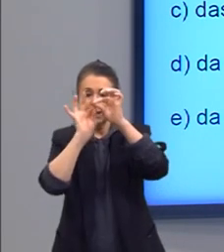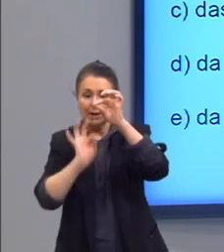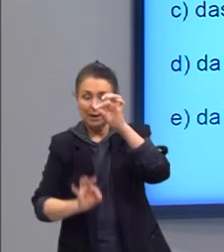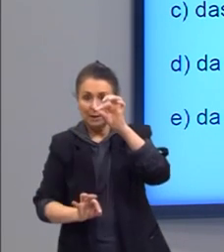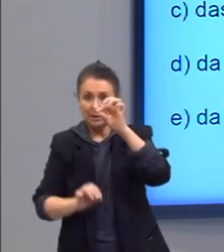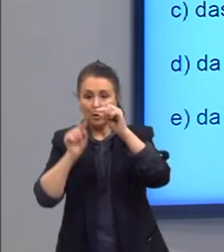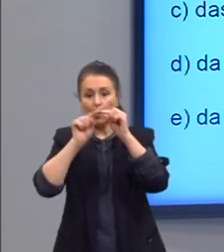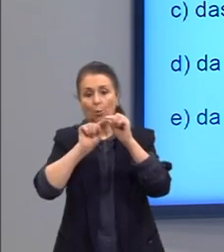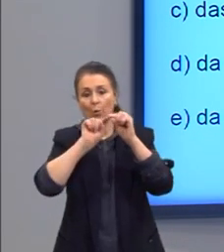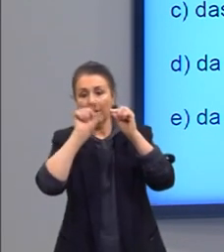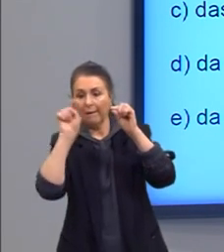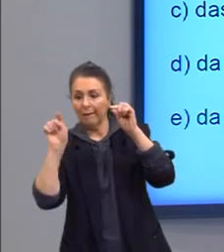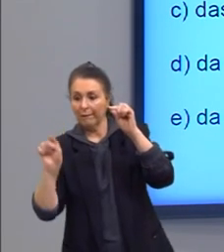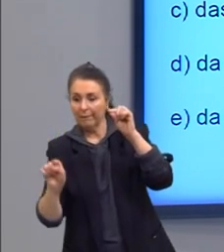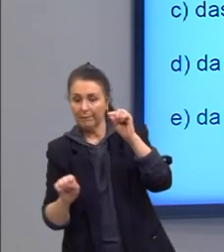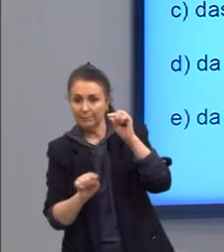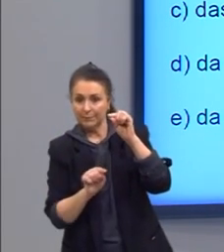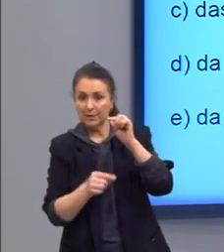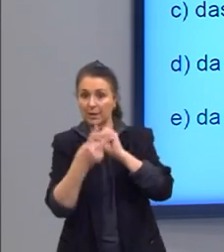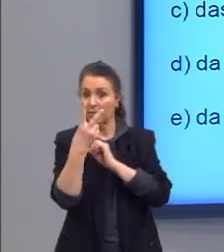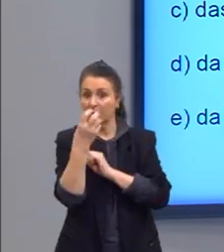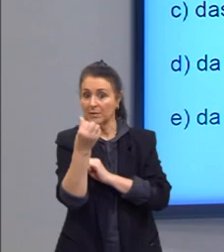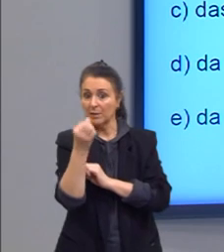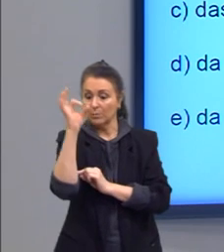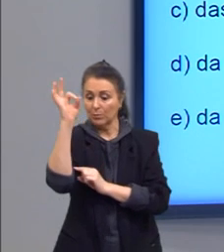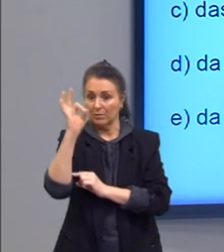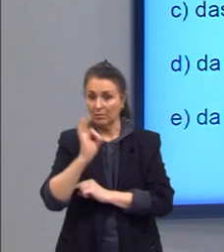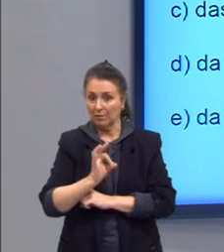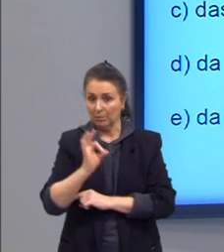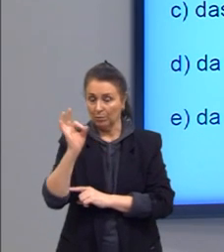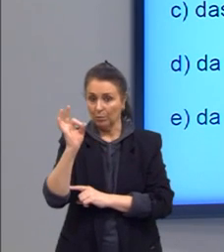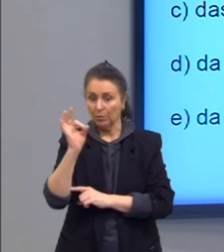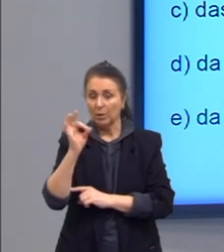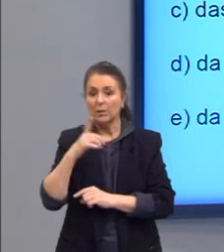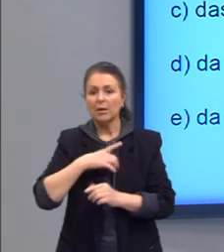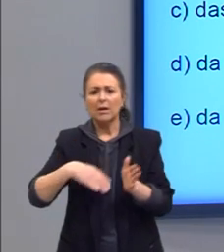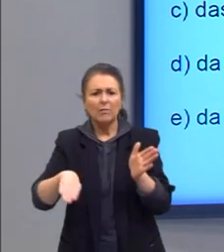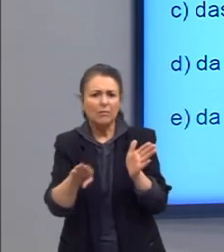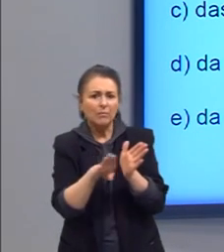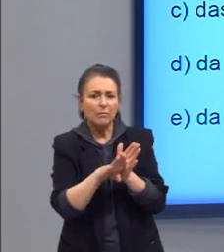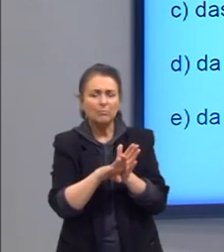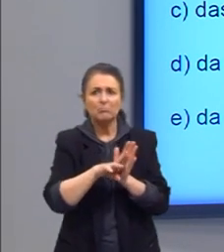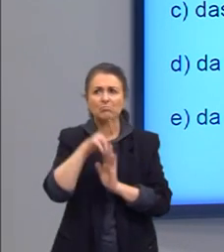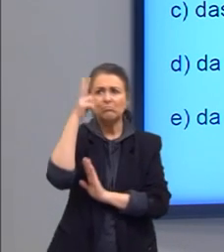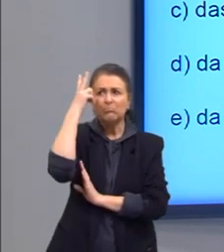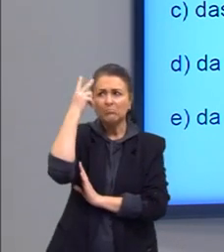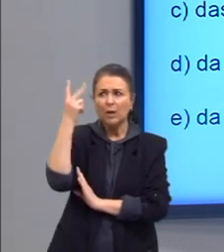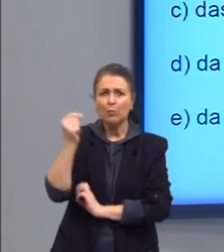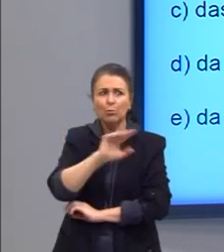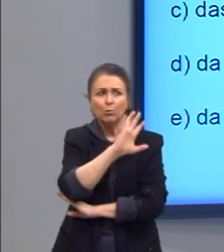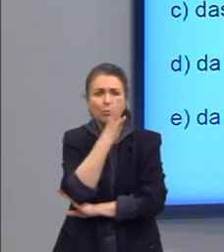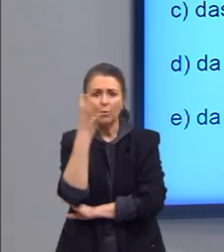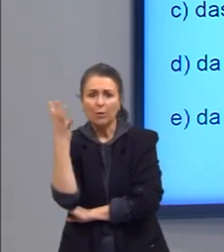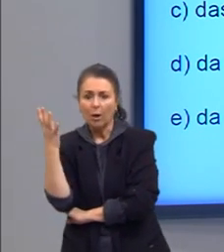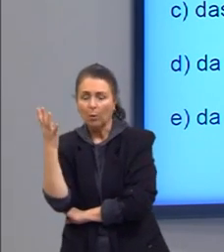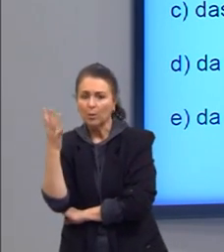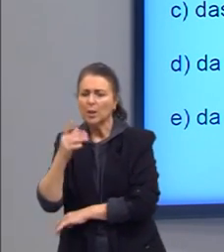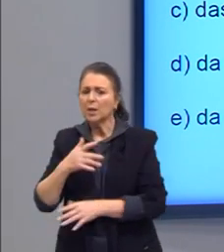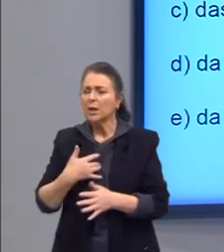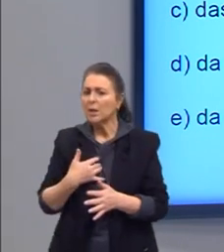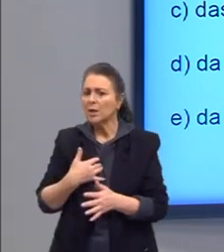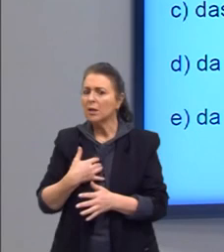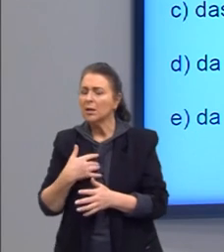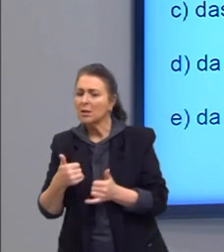arqueadas, e apenas 26% se referem a limites naturais que geralmente coincidem com